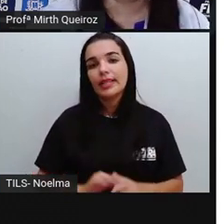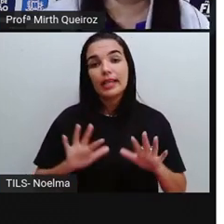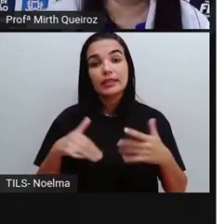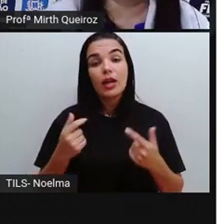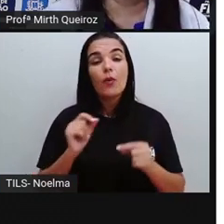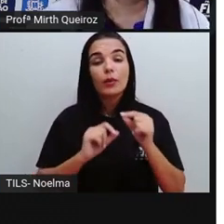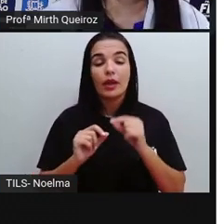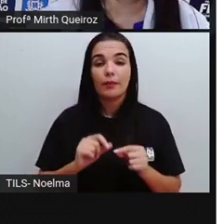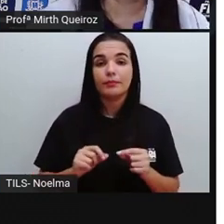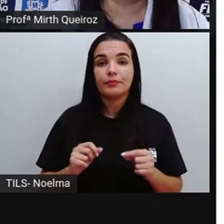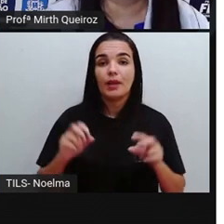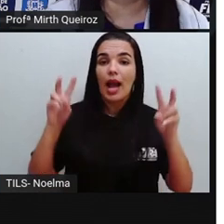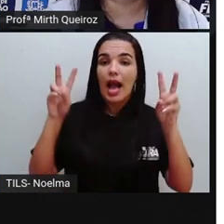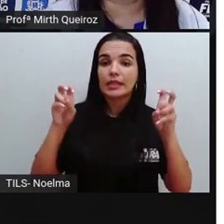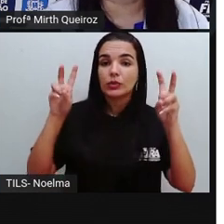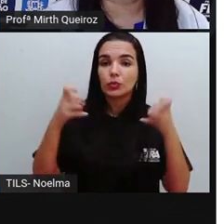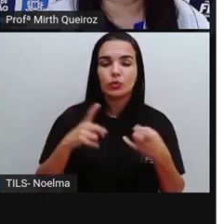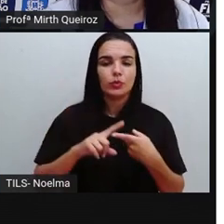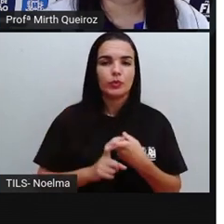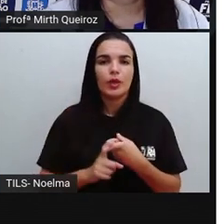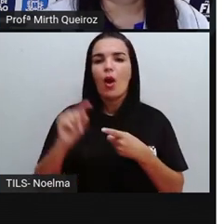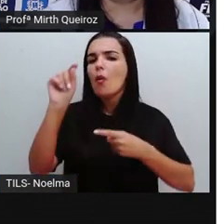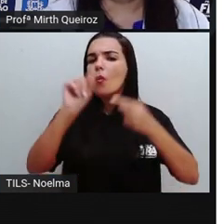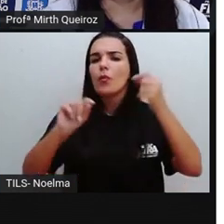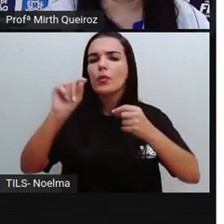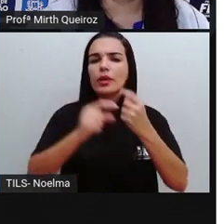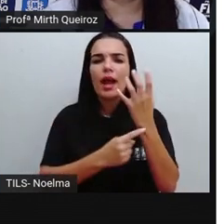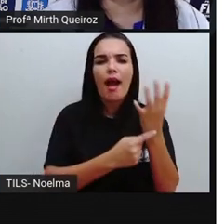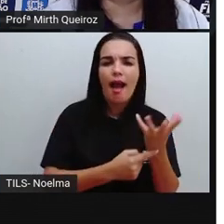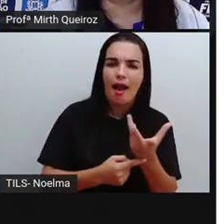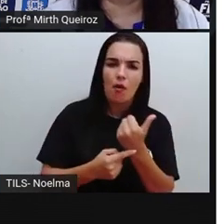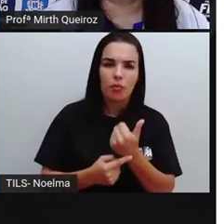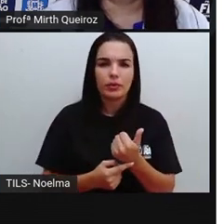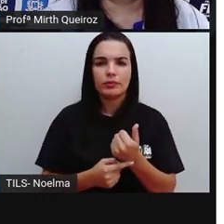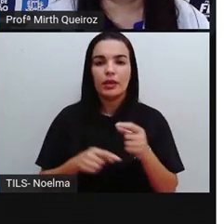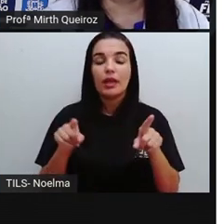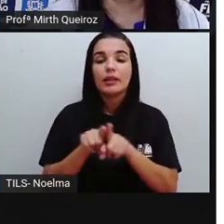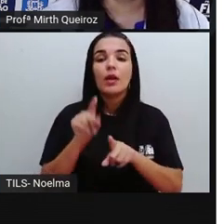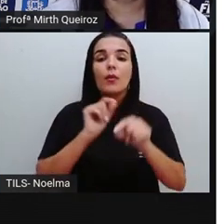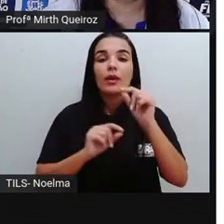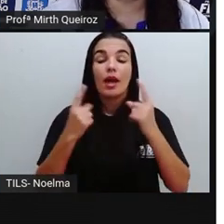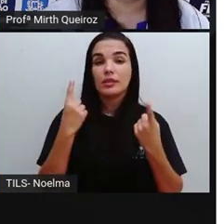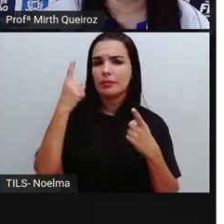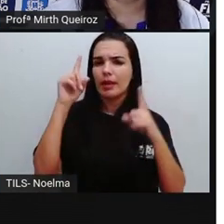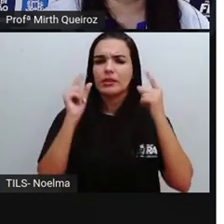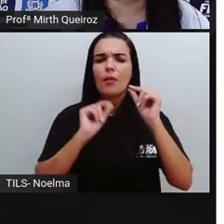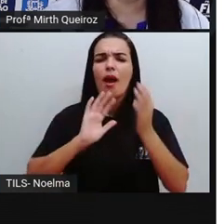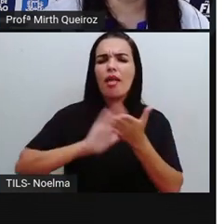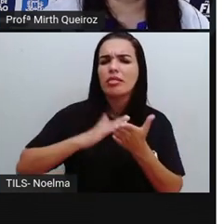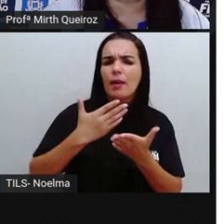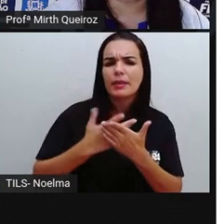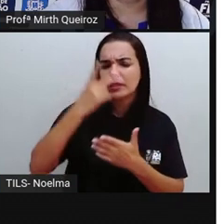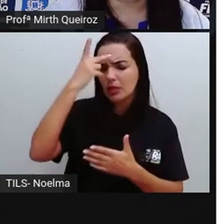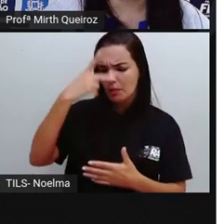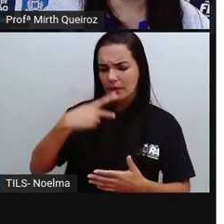O tema, o conteúdo da obra. A expressão é a interpretação pessoal do